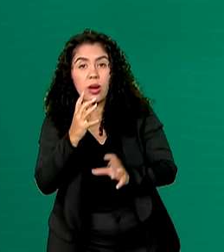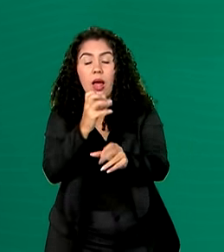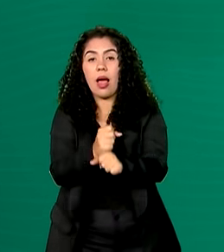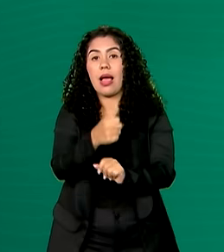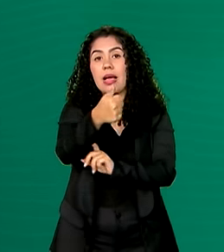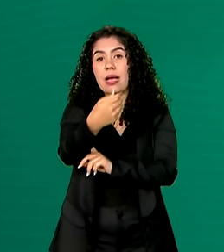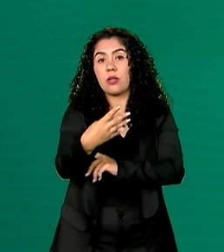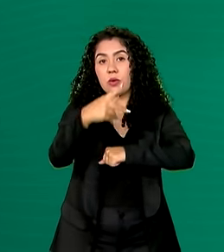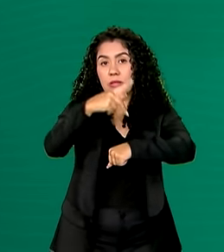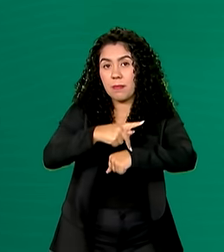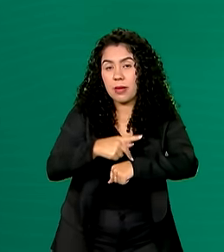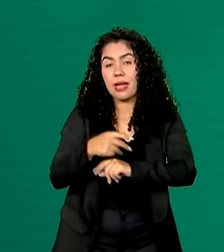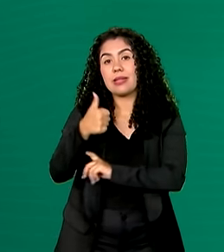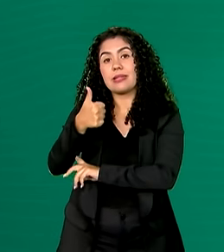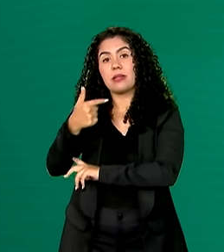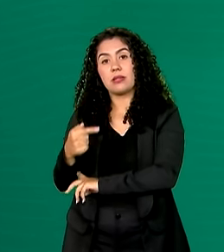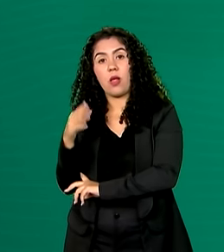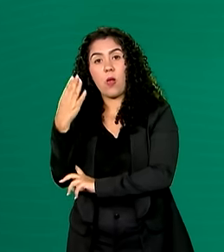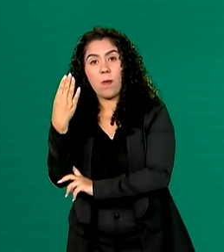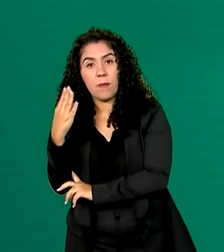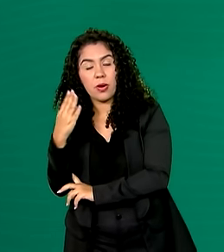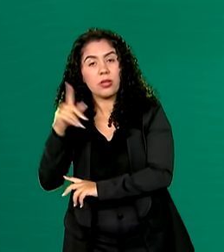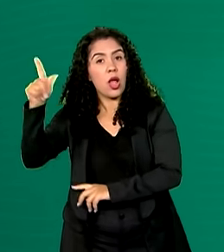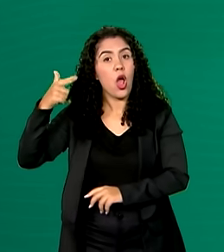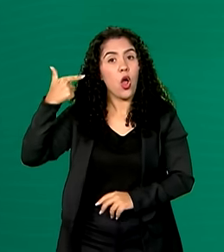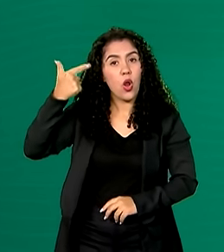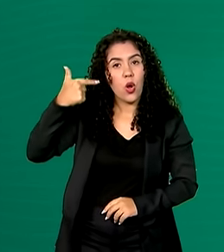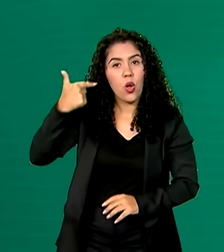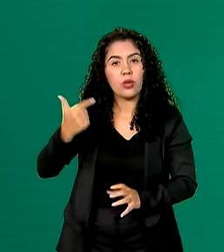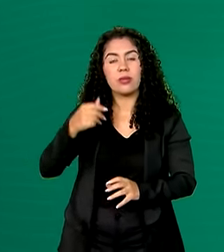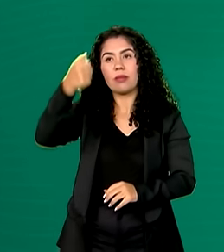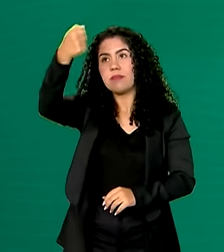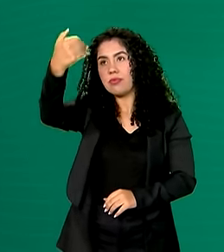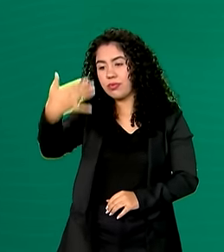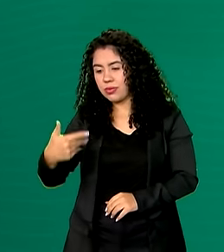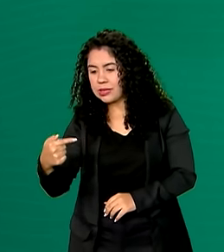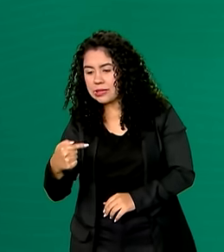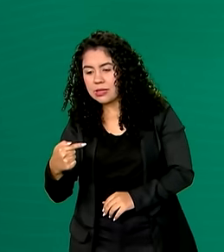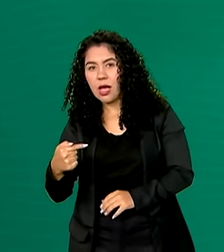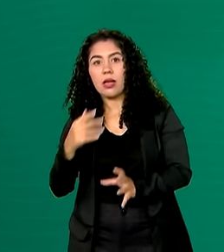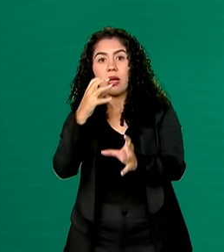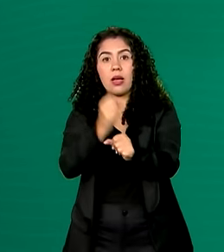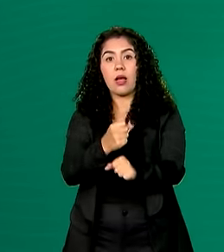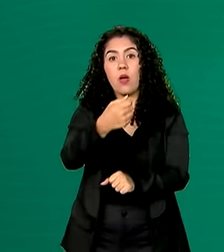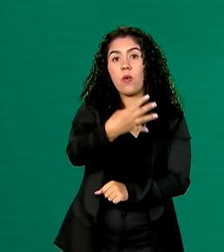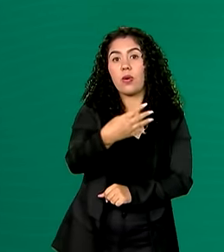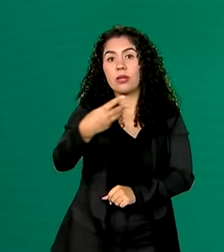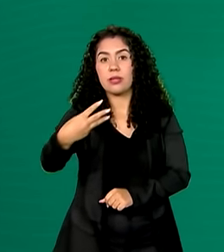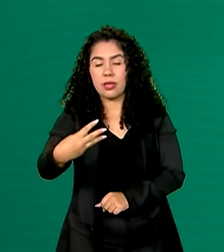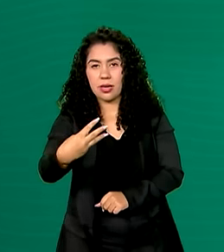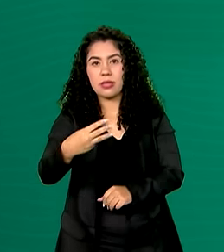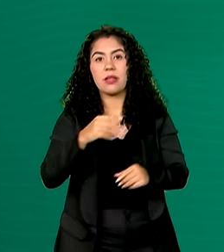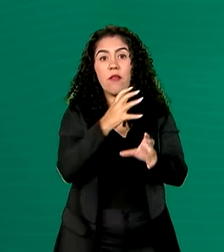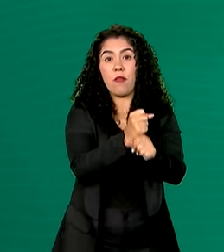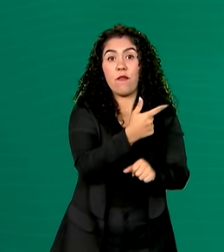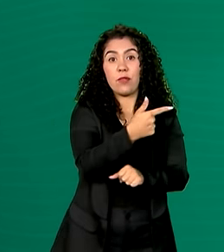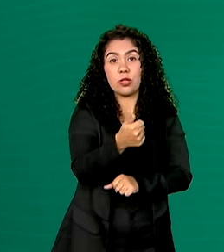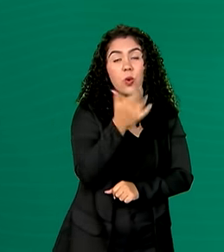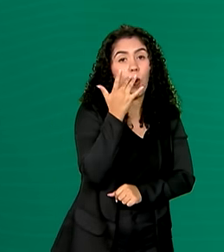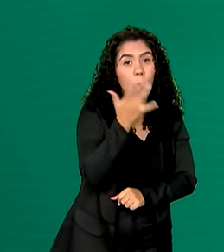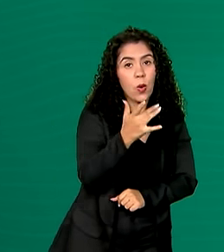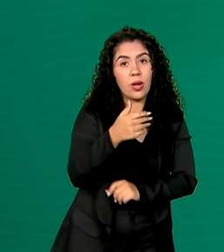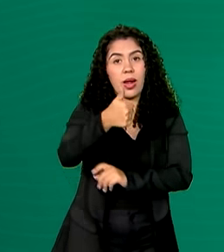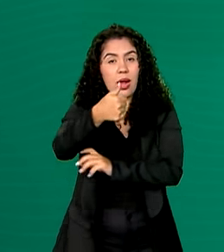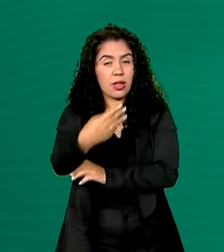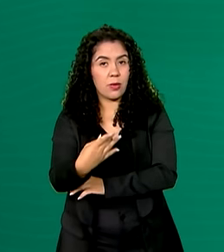17 bronzes. Em Londres, passou para 7º lugar, 43 medalhas, 21 ouros, 14 pratas